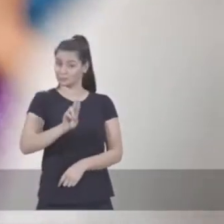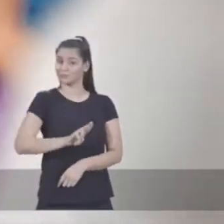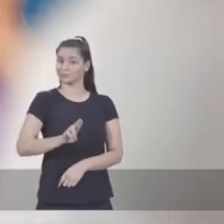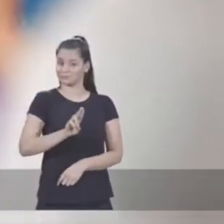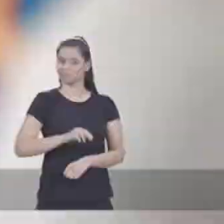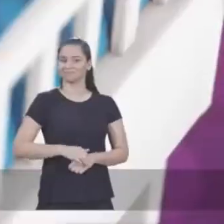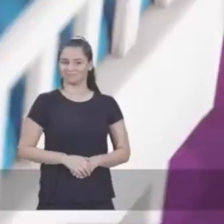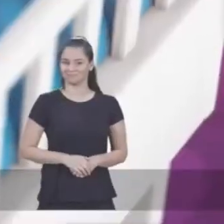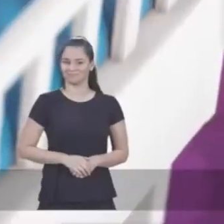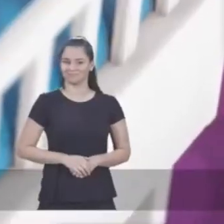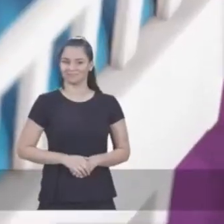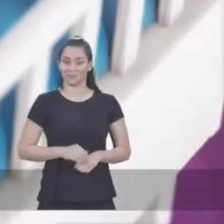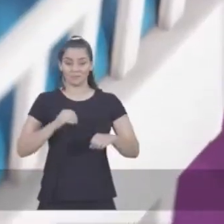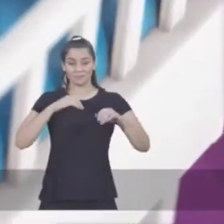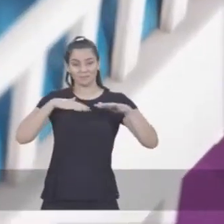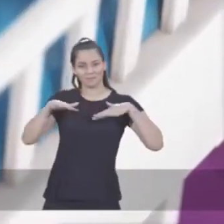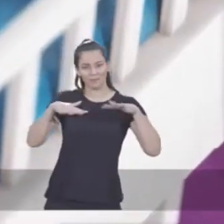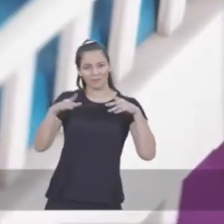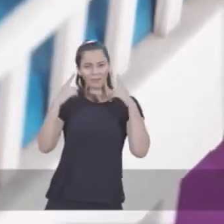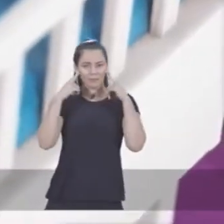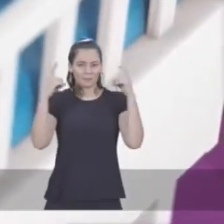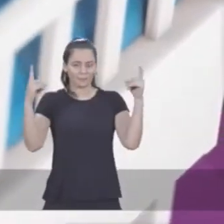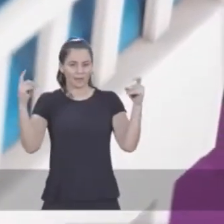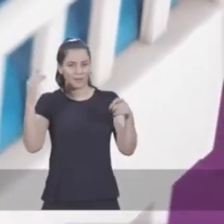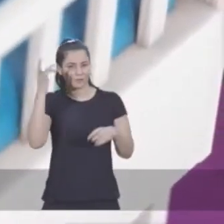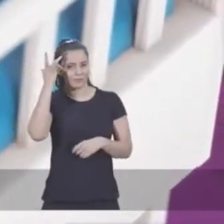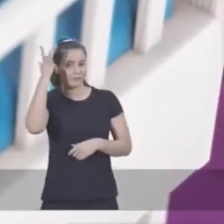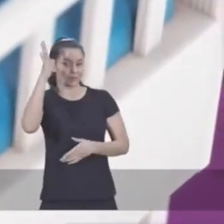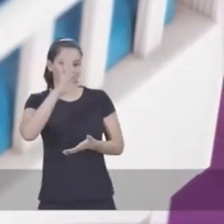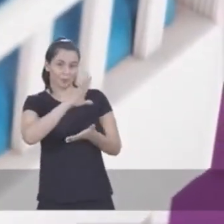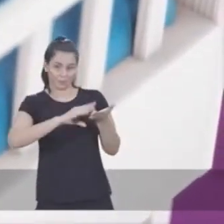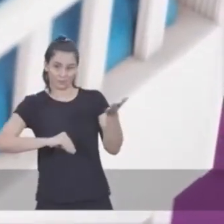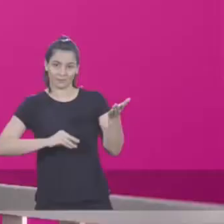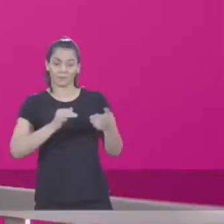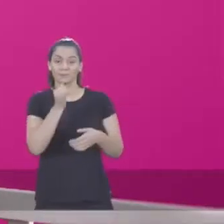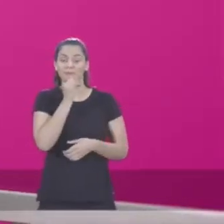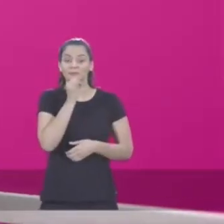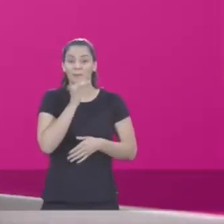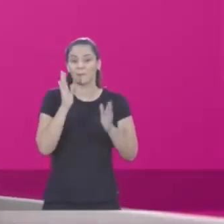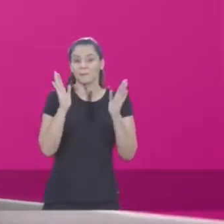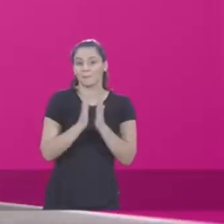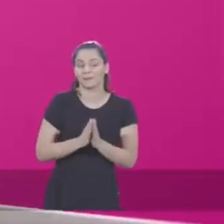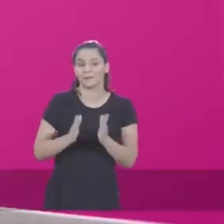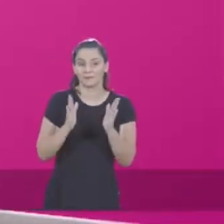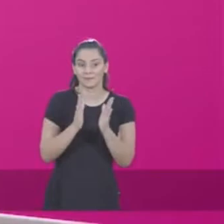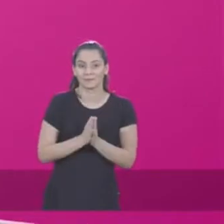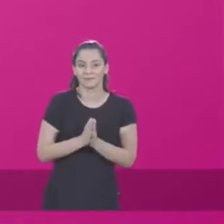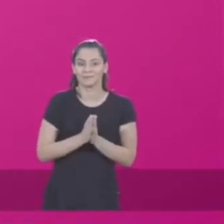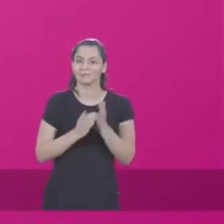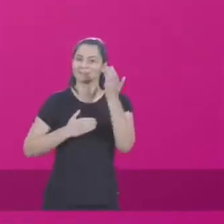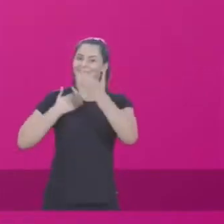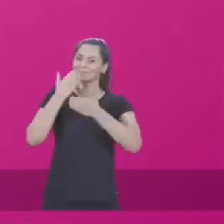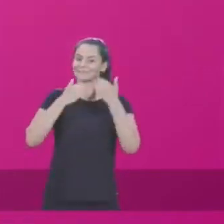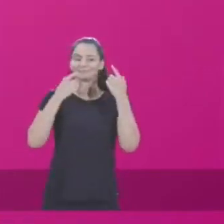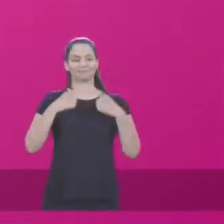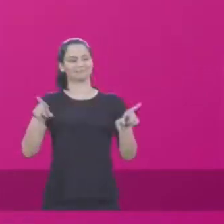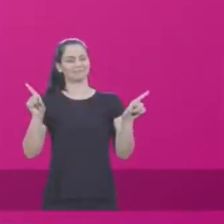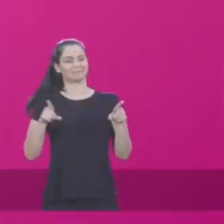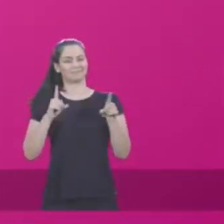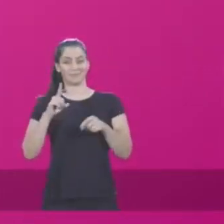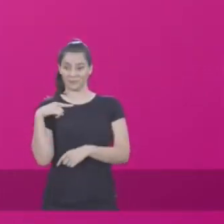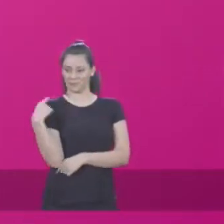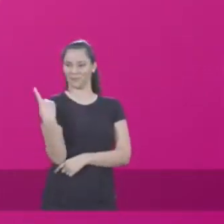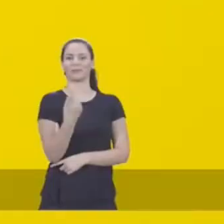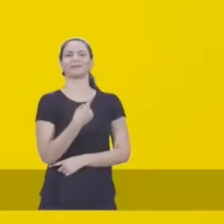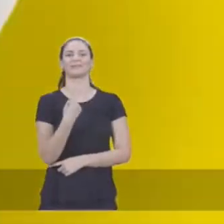que isso serve. Faça movimentos e barulhos que sejam de fácil imitação, como bater palmas, cantar cantigas